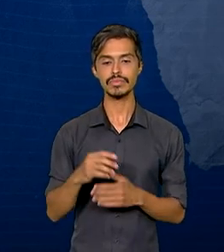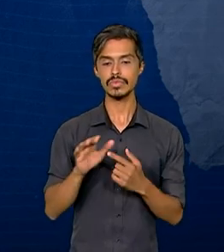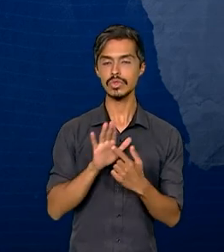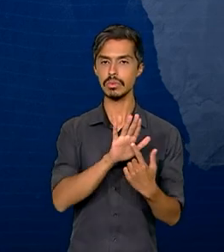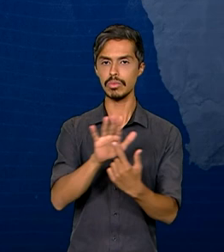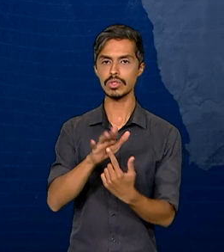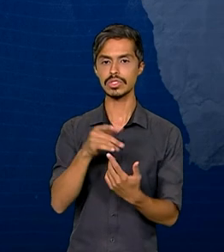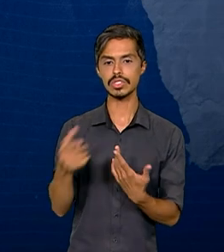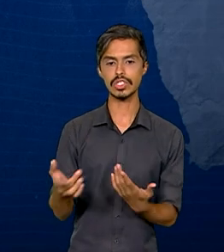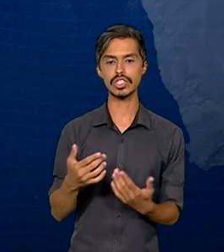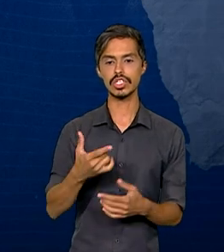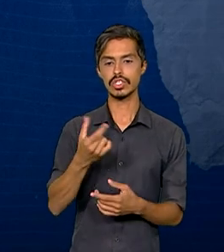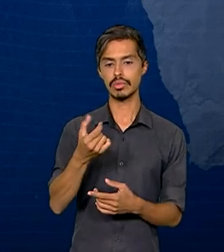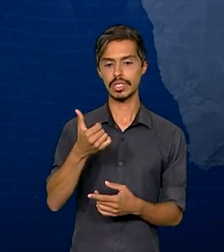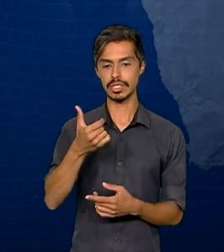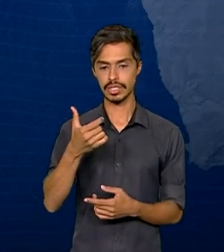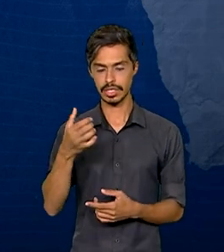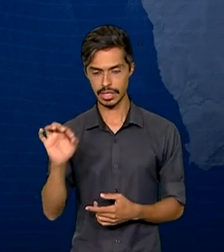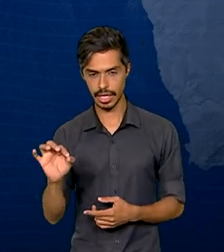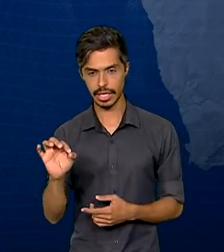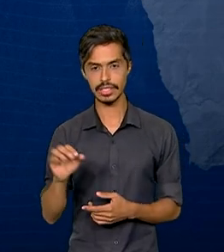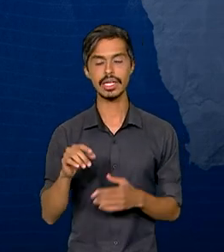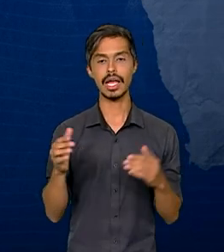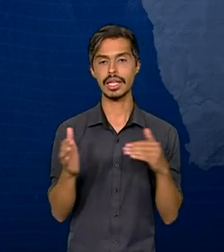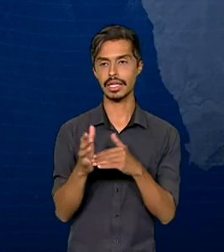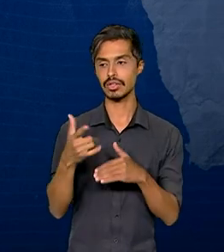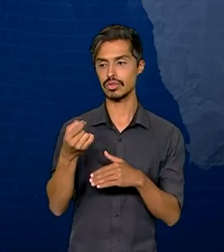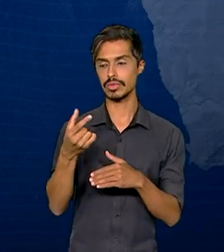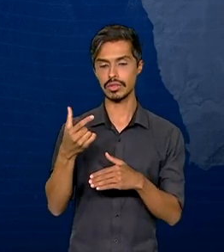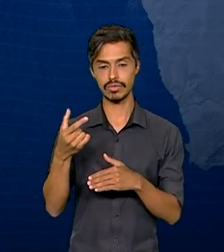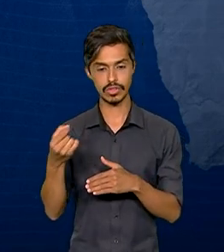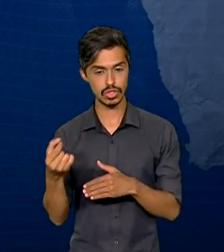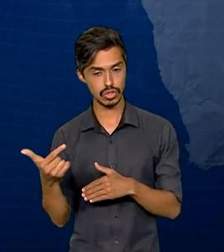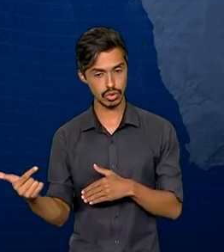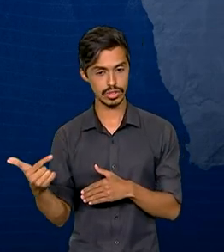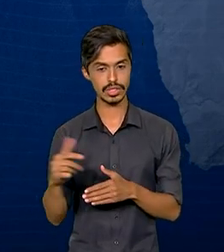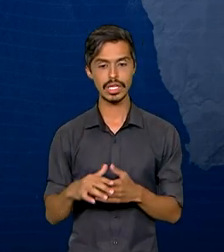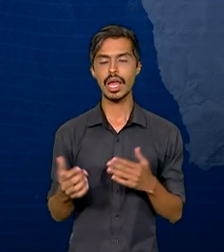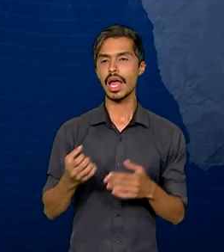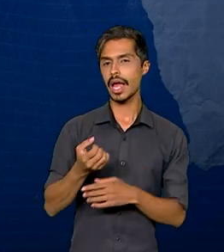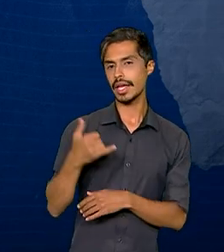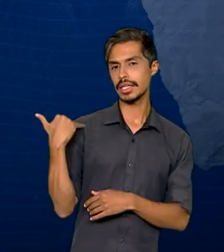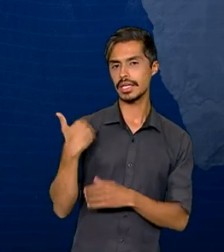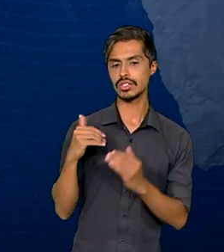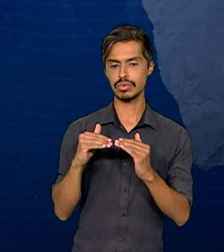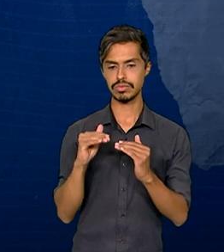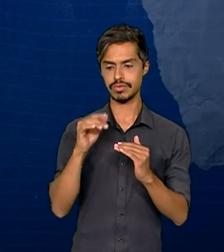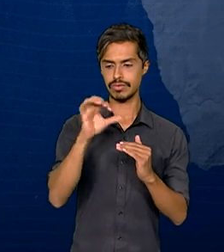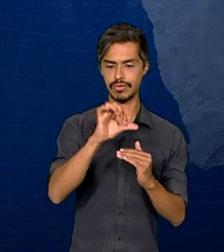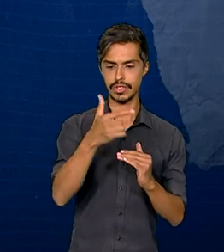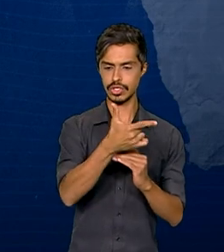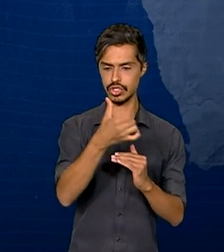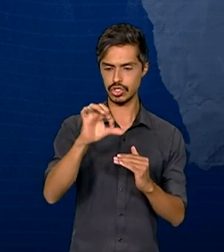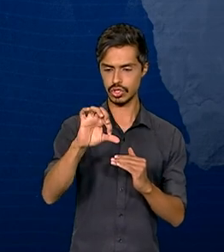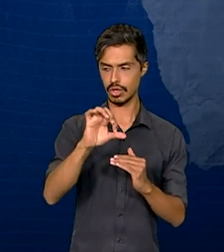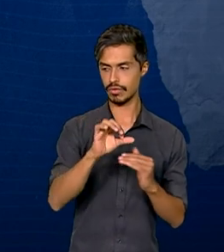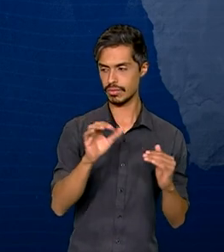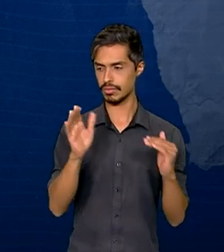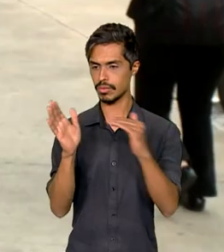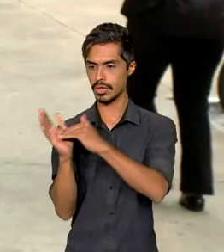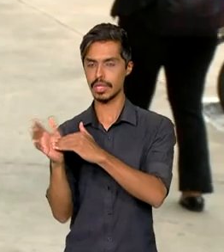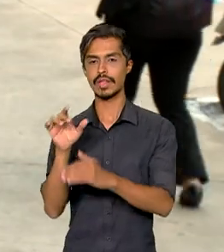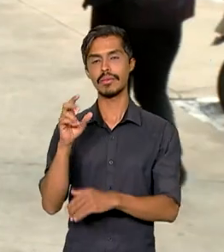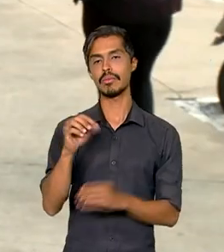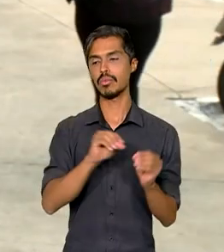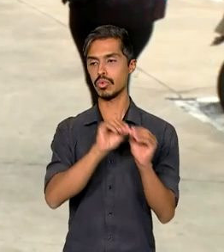2010 para 2022, a idade média no Brasil aumentou de 29 para 35 anos.